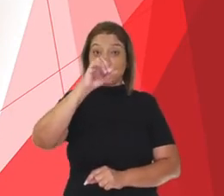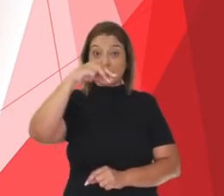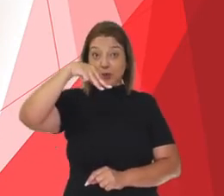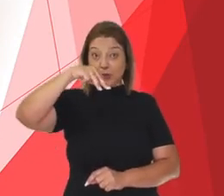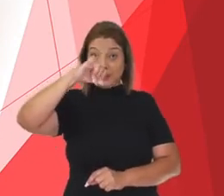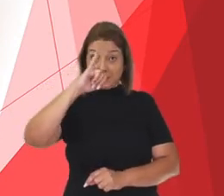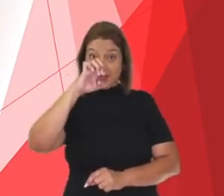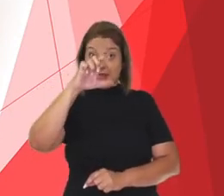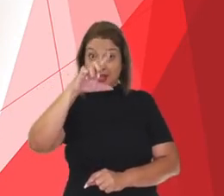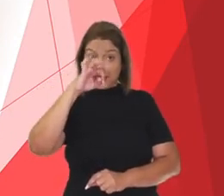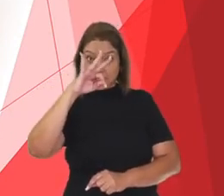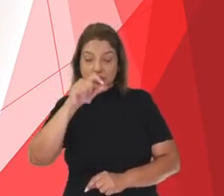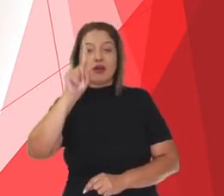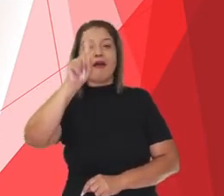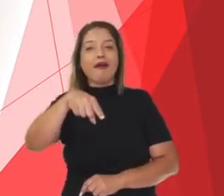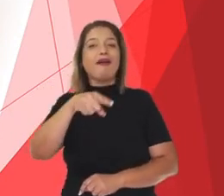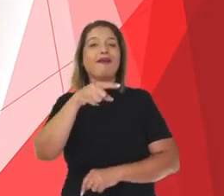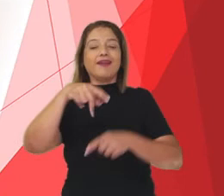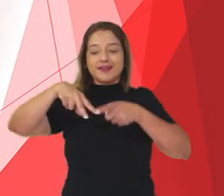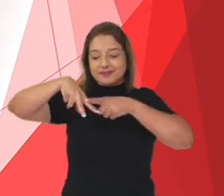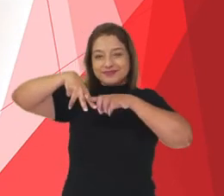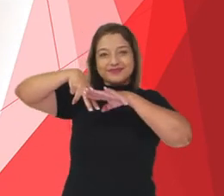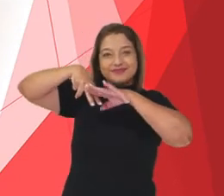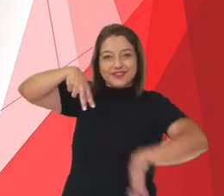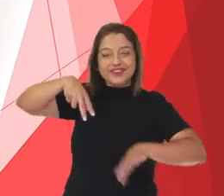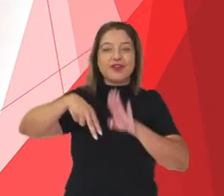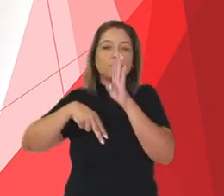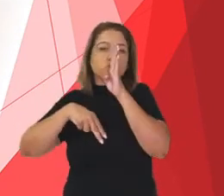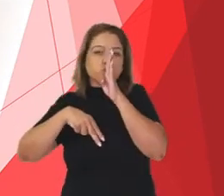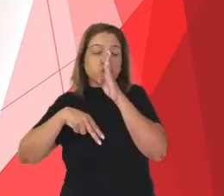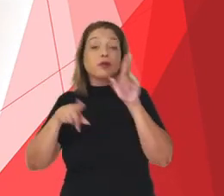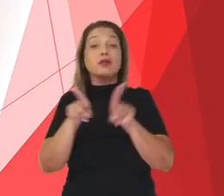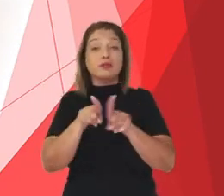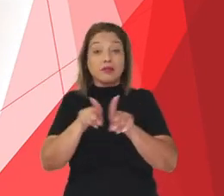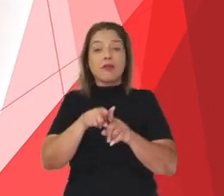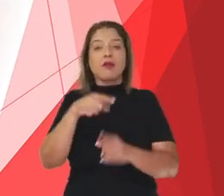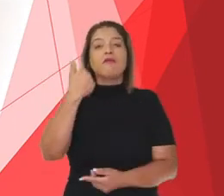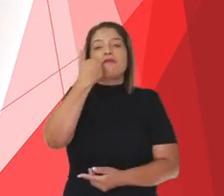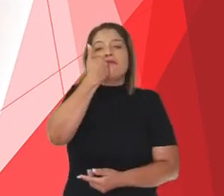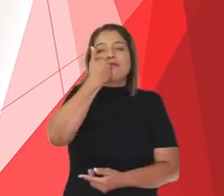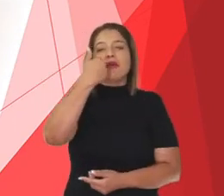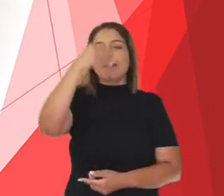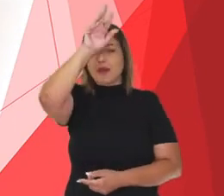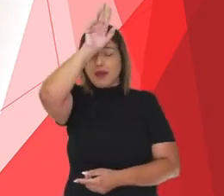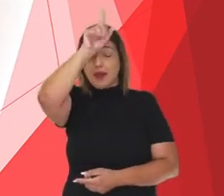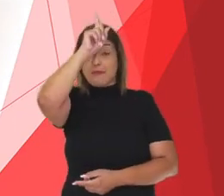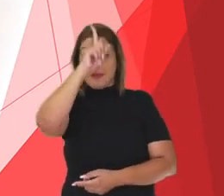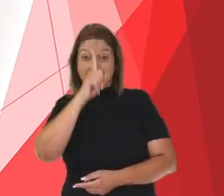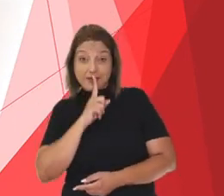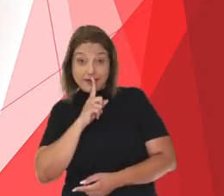febre amarela, a varíola também.